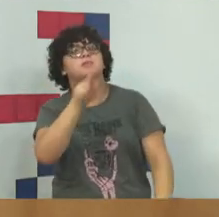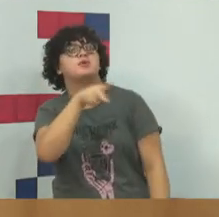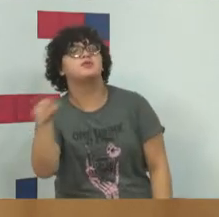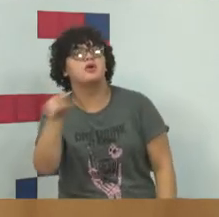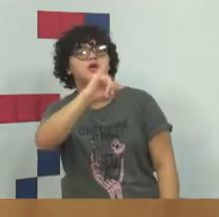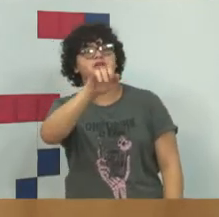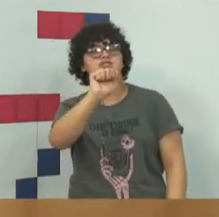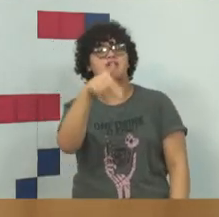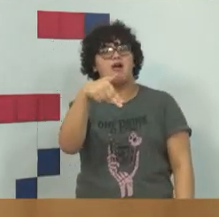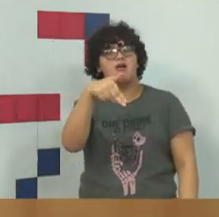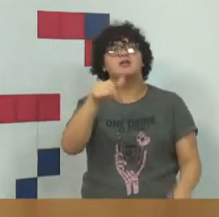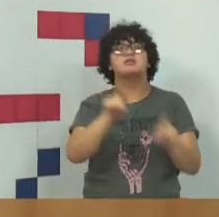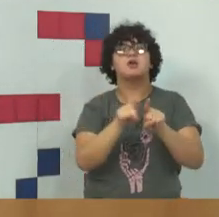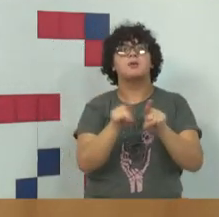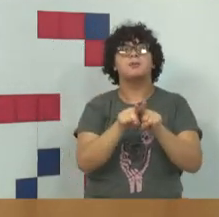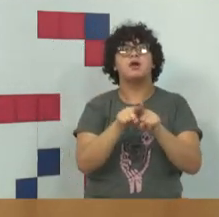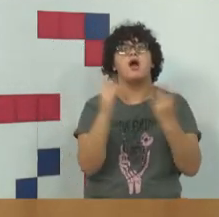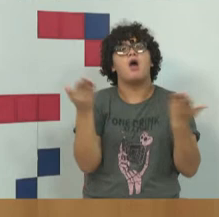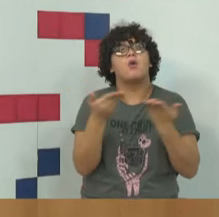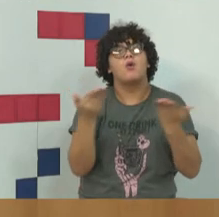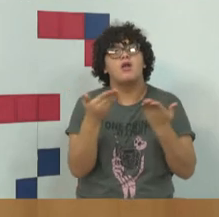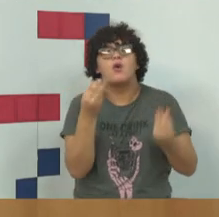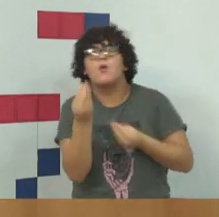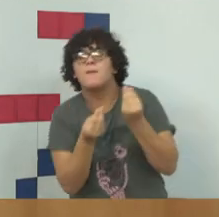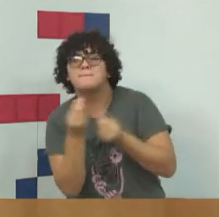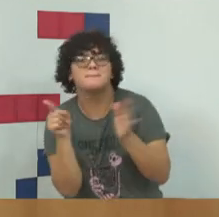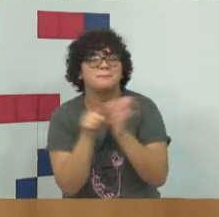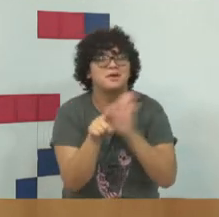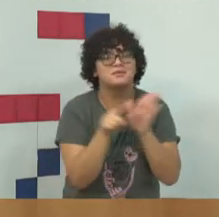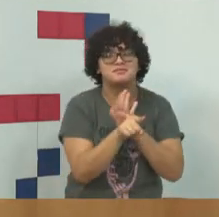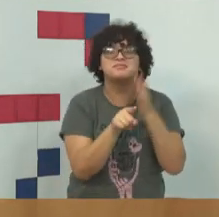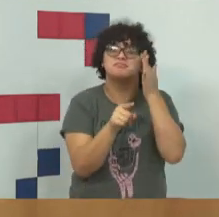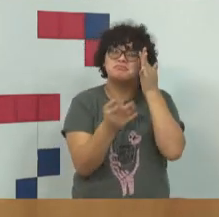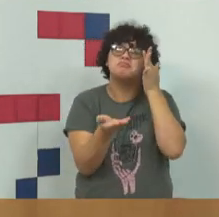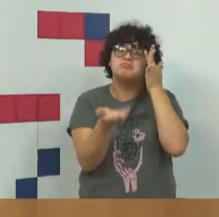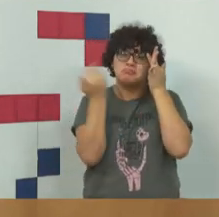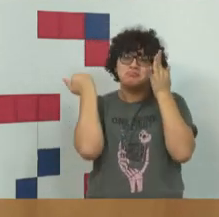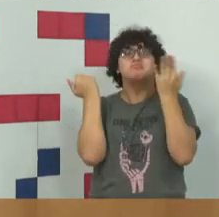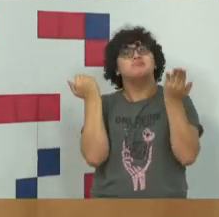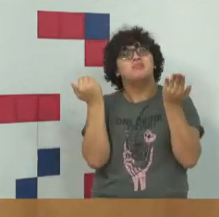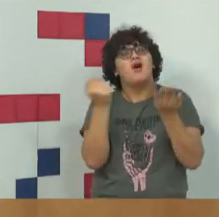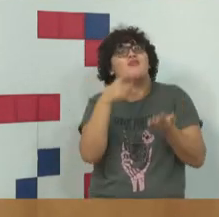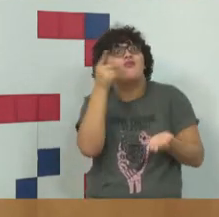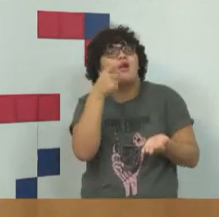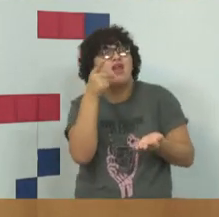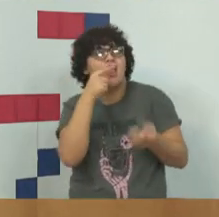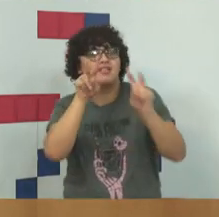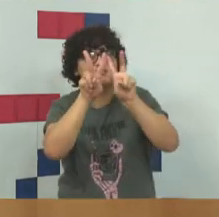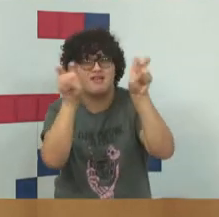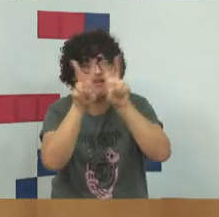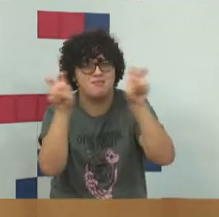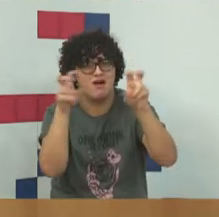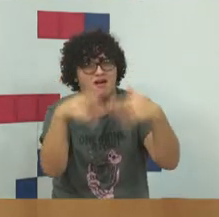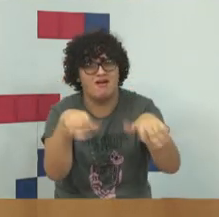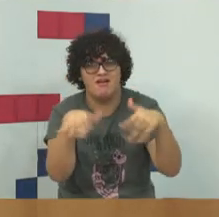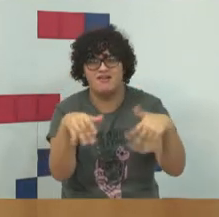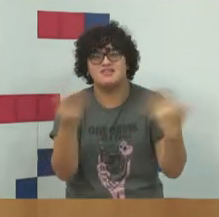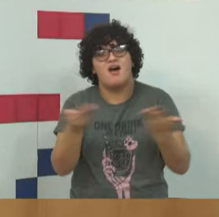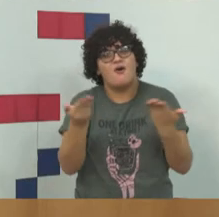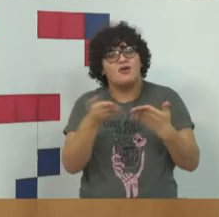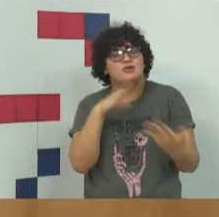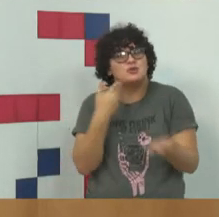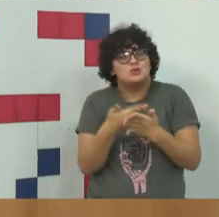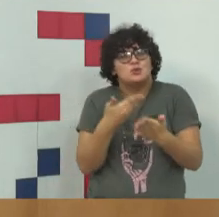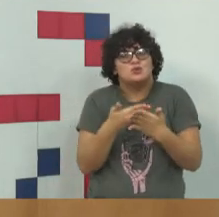muito obrigado pela gentileza da pergunta, e vamos então falar um pouco sobre esse tema, que eu já estudo